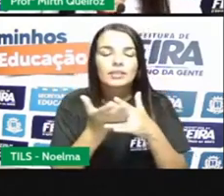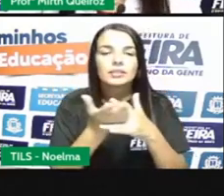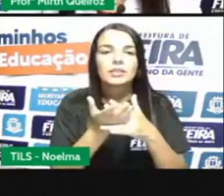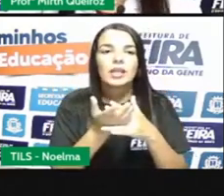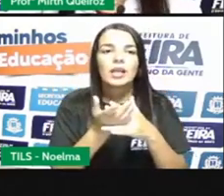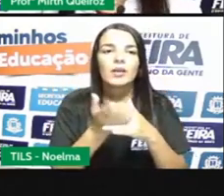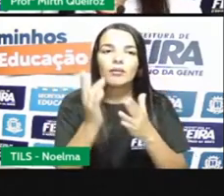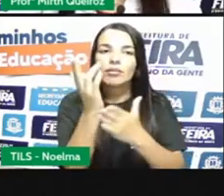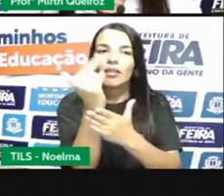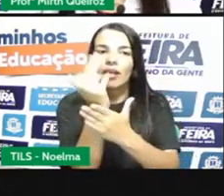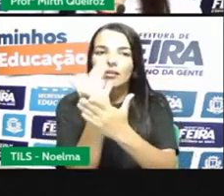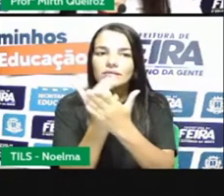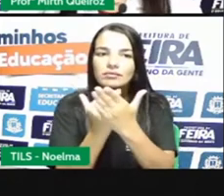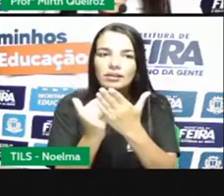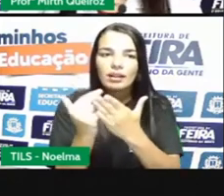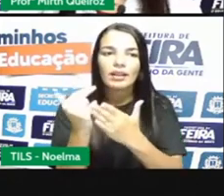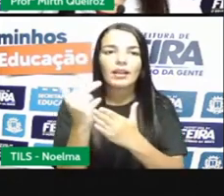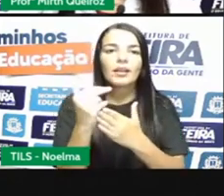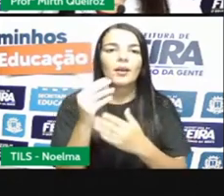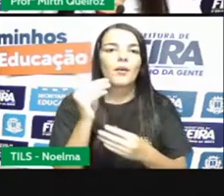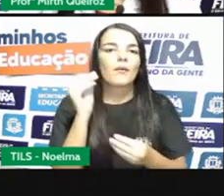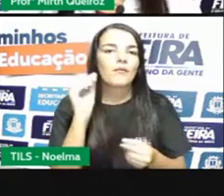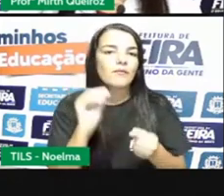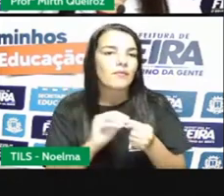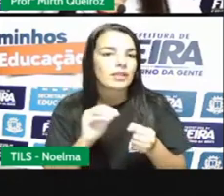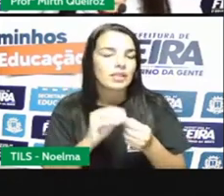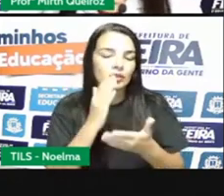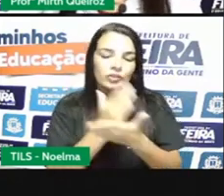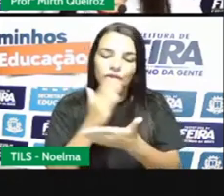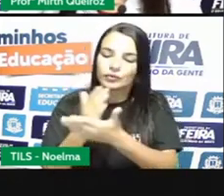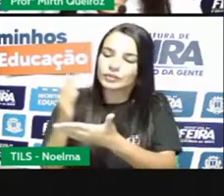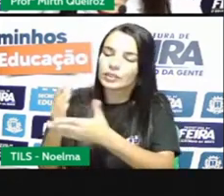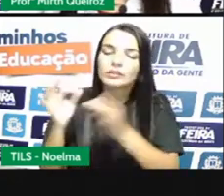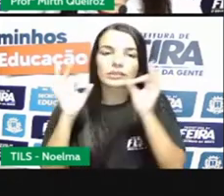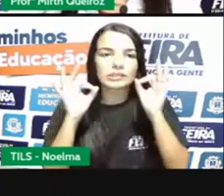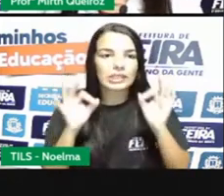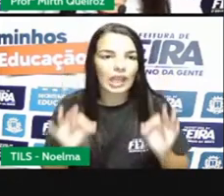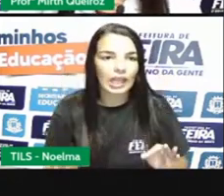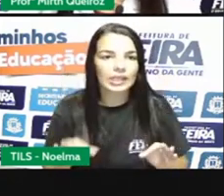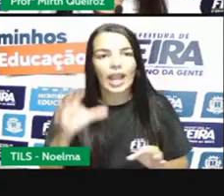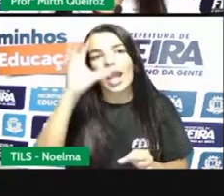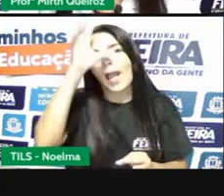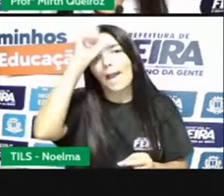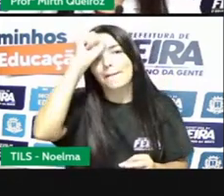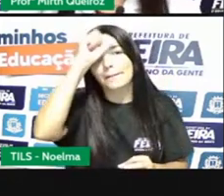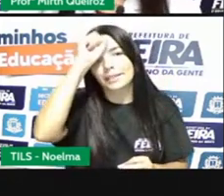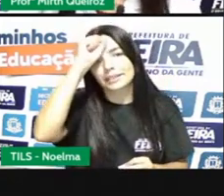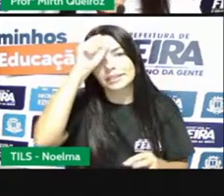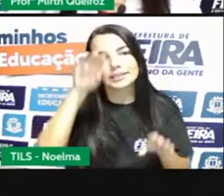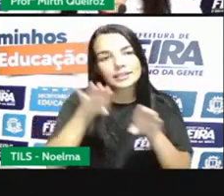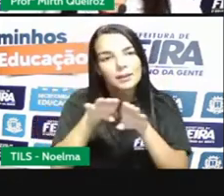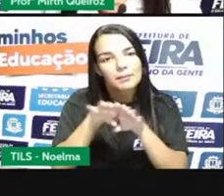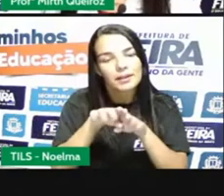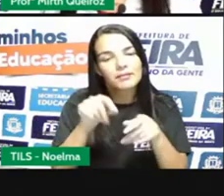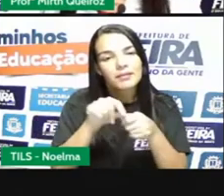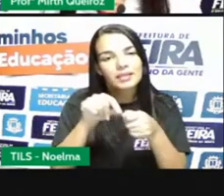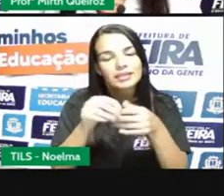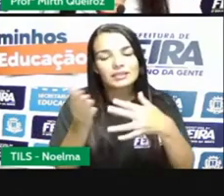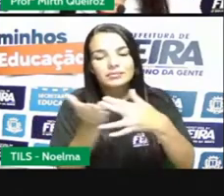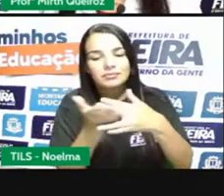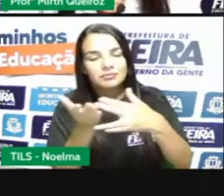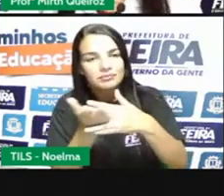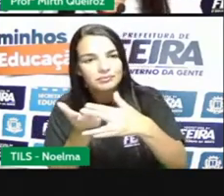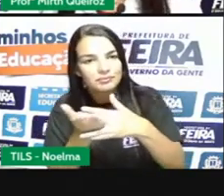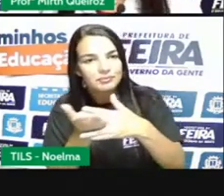de desenho, né? fazendo ali as divisões, vamos também aprender a fazer frações observando esses desenhos divididos